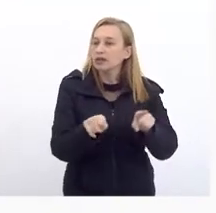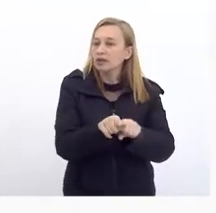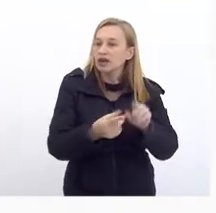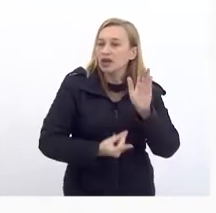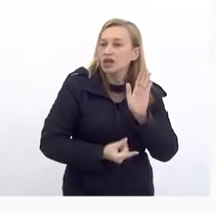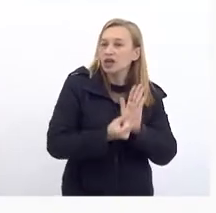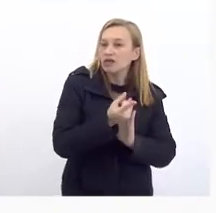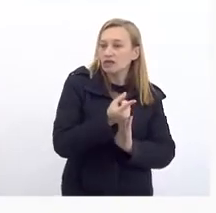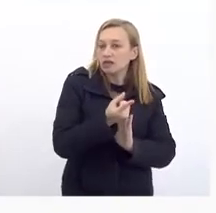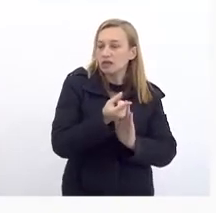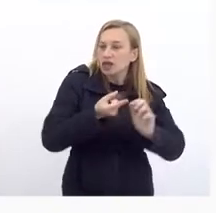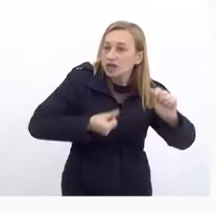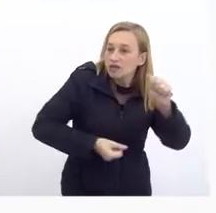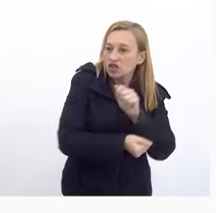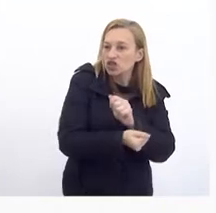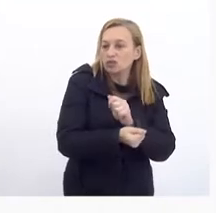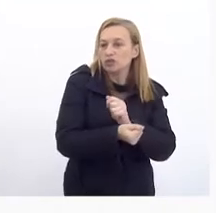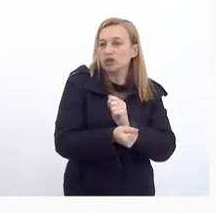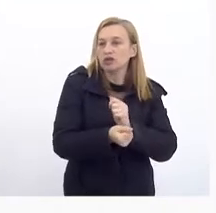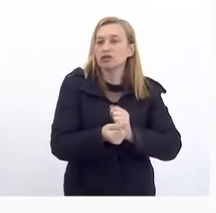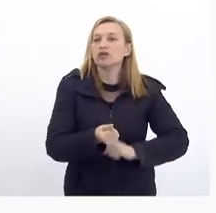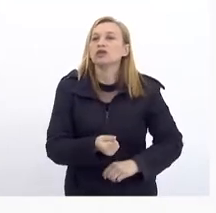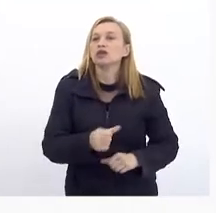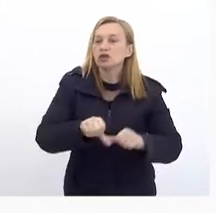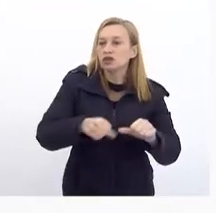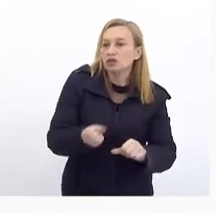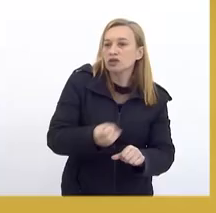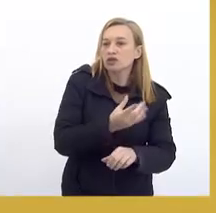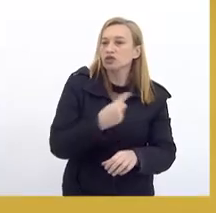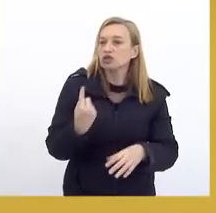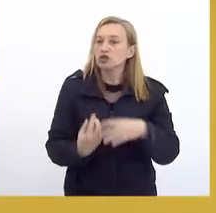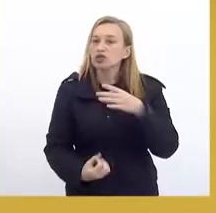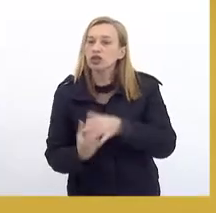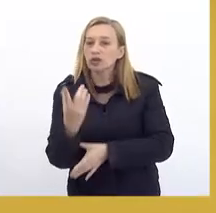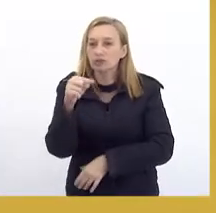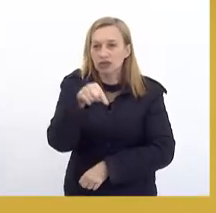Que foram inovações que nós criamos aqui